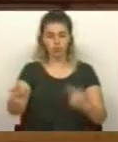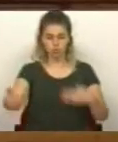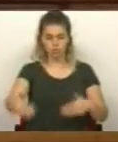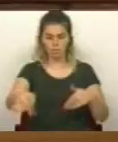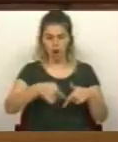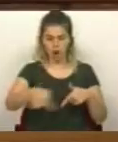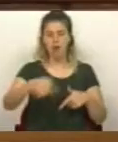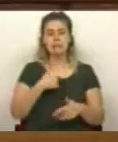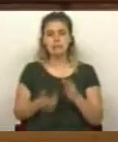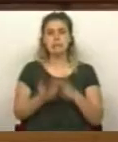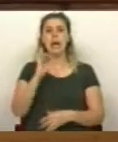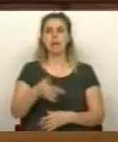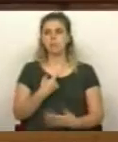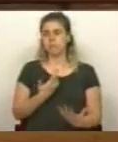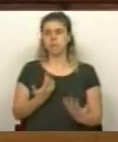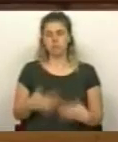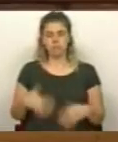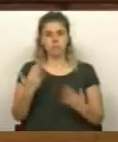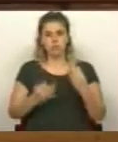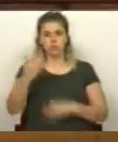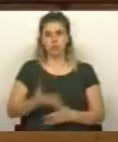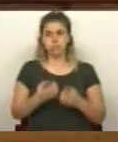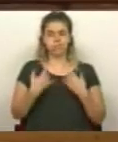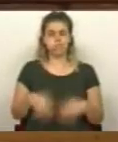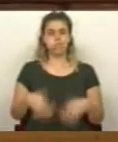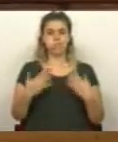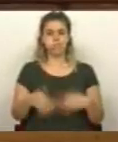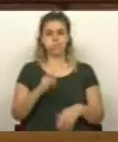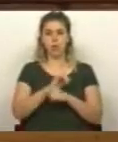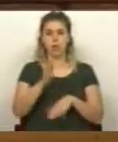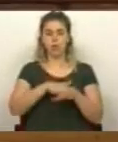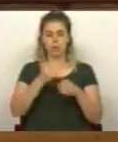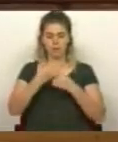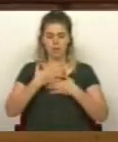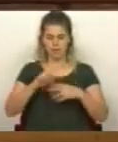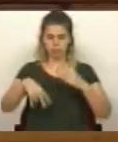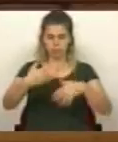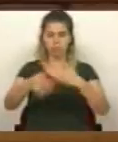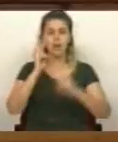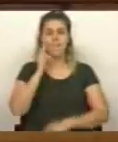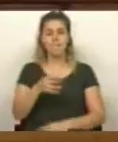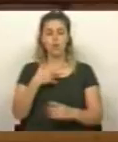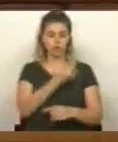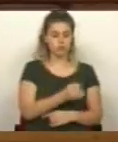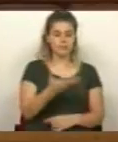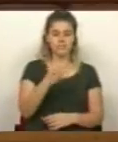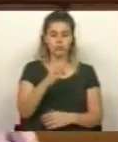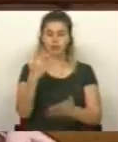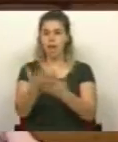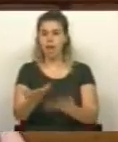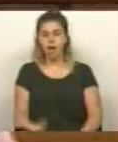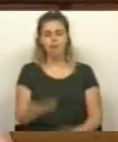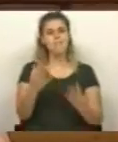viria a provocar gritantes injustiças, desde logo porque o descongelamento das carreiras que se verificou desde 2018